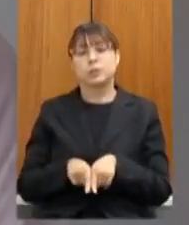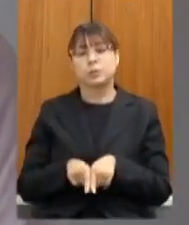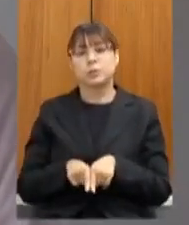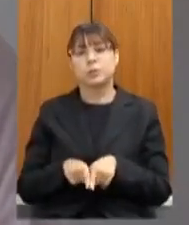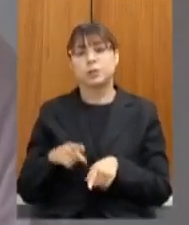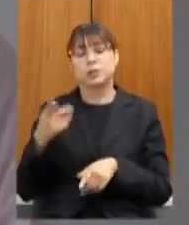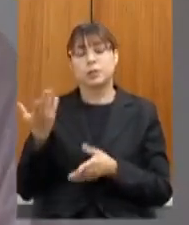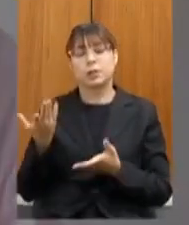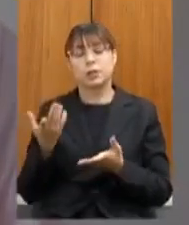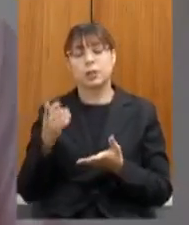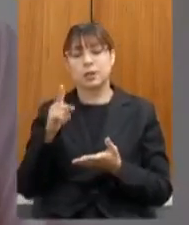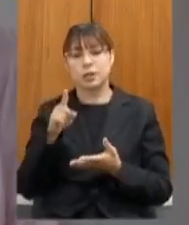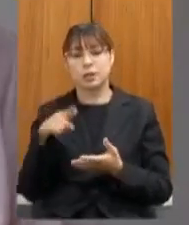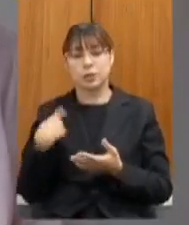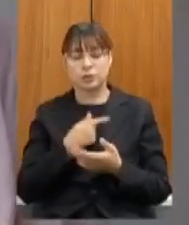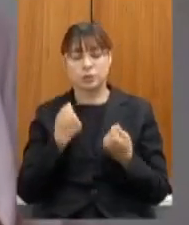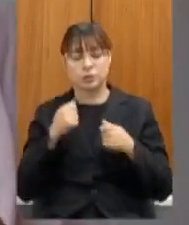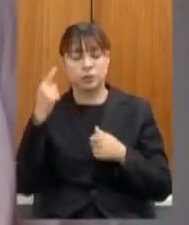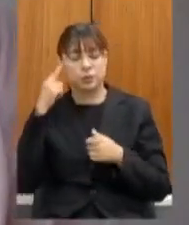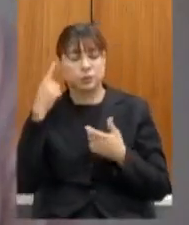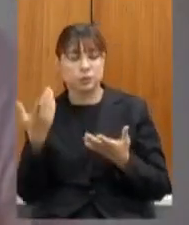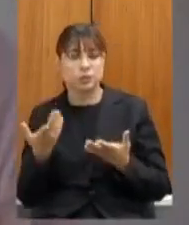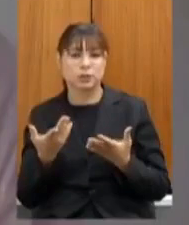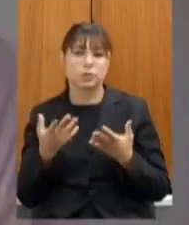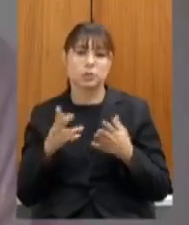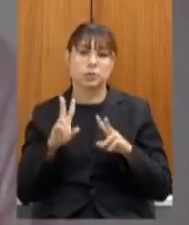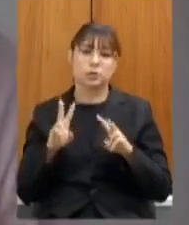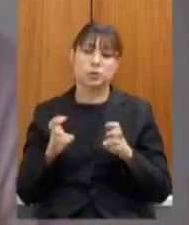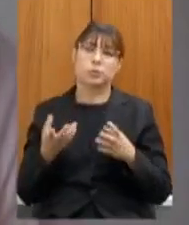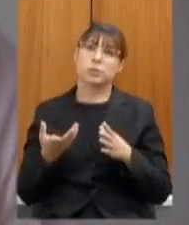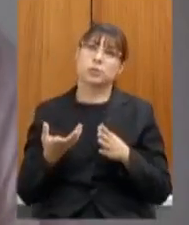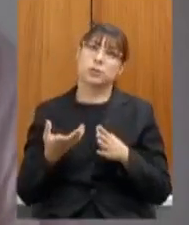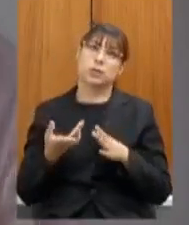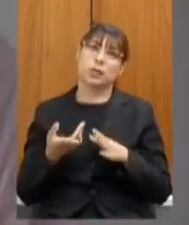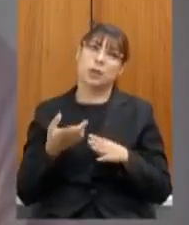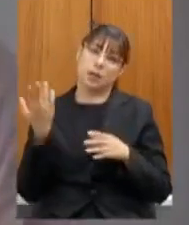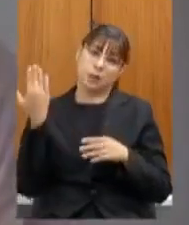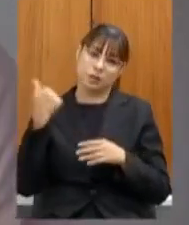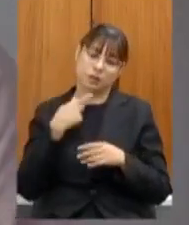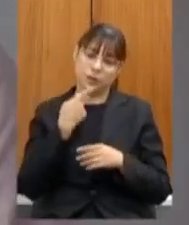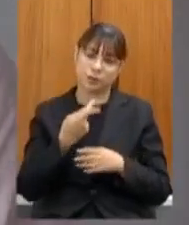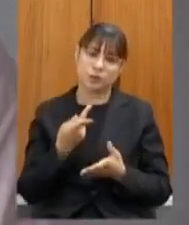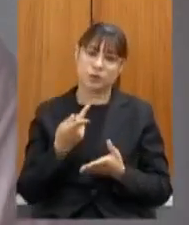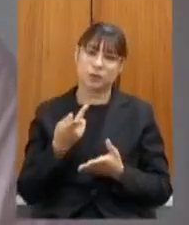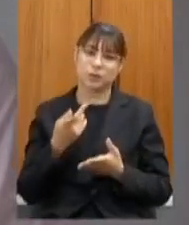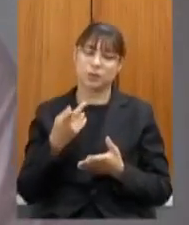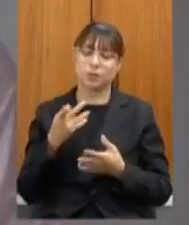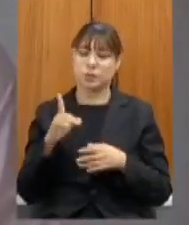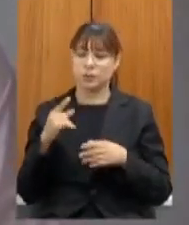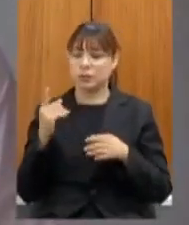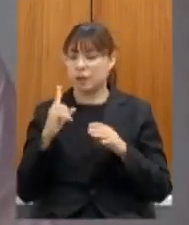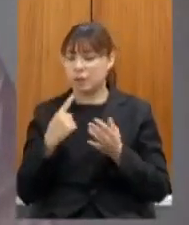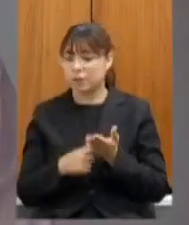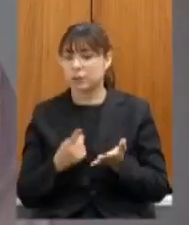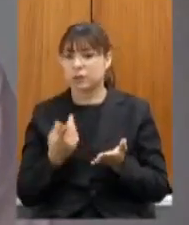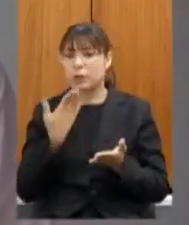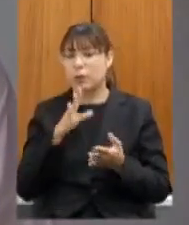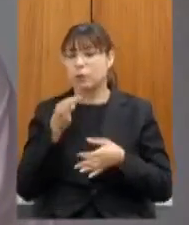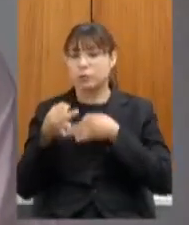gente vai tendo condições de ir como eu disse definindo os comos das sugestões o senhor